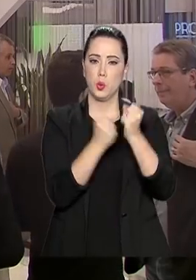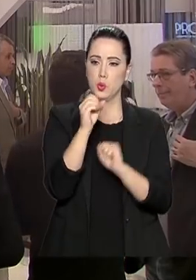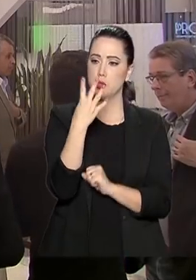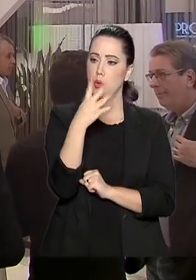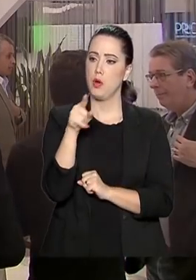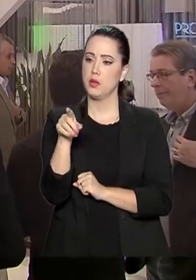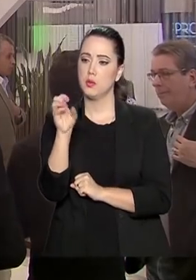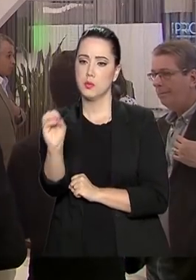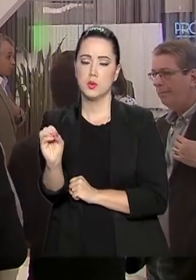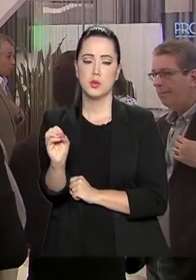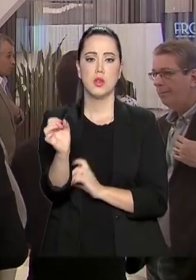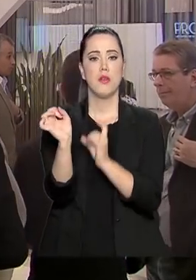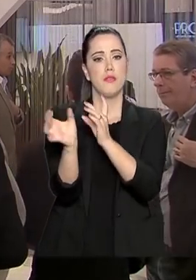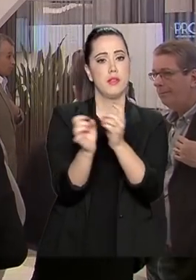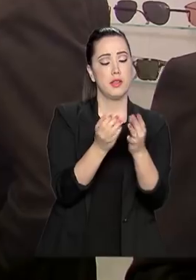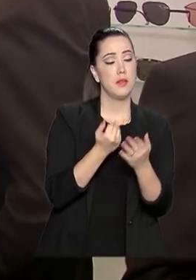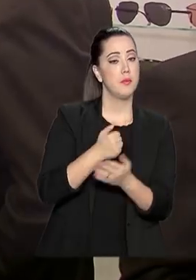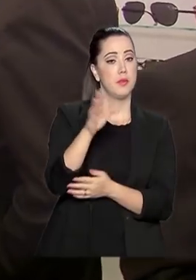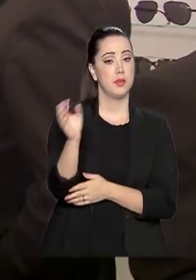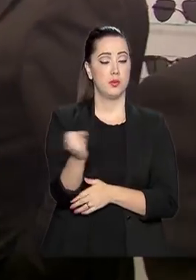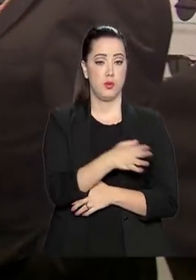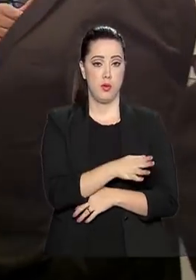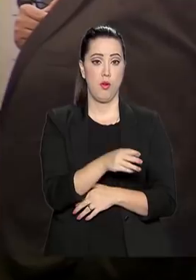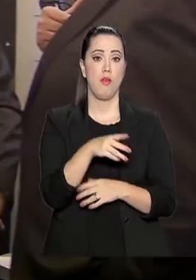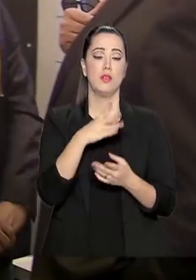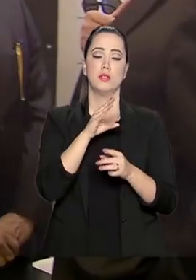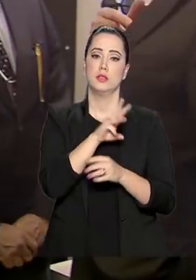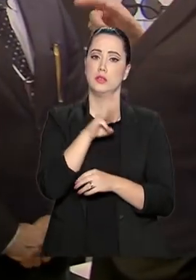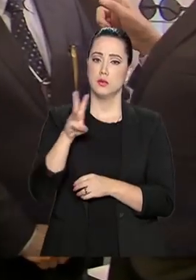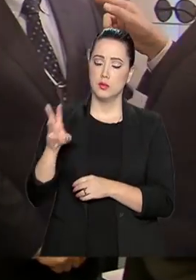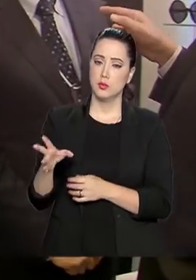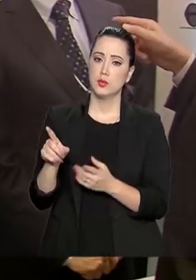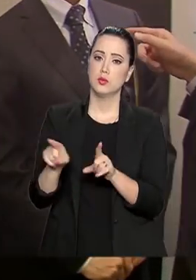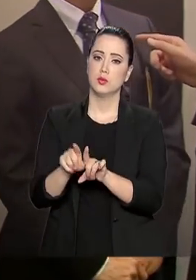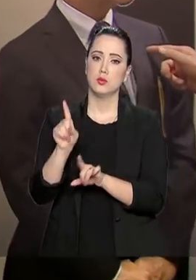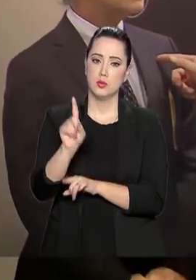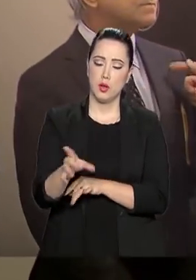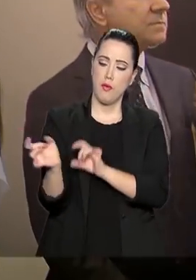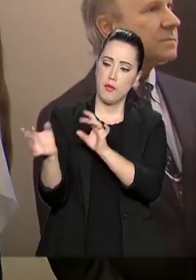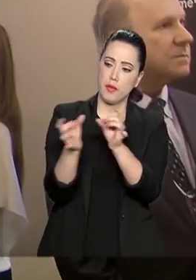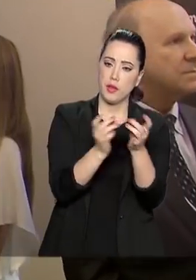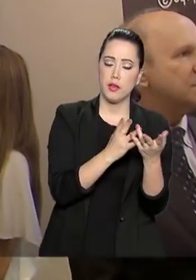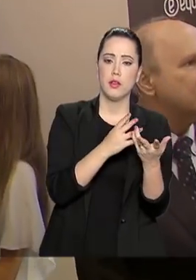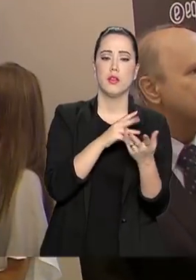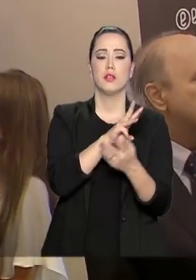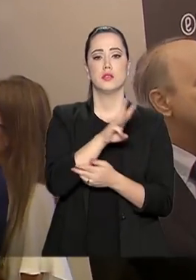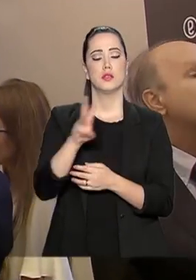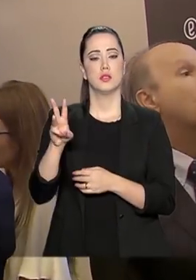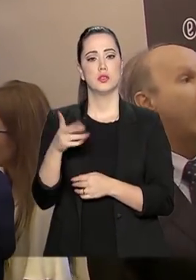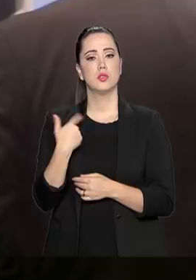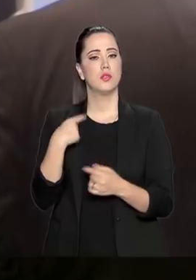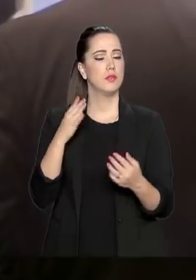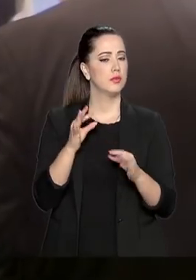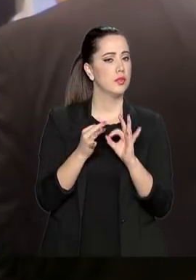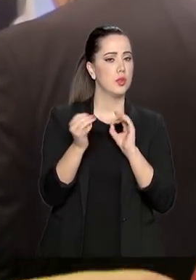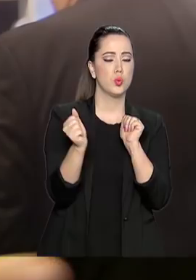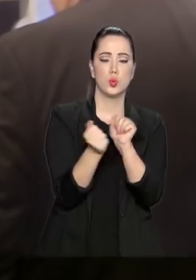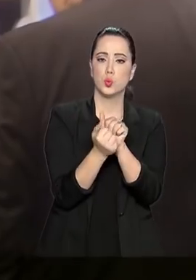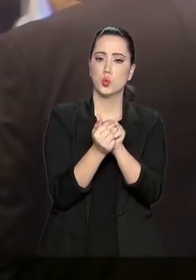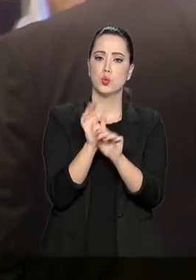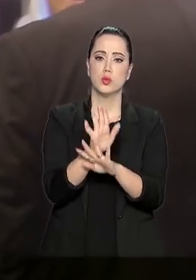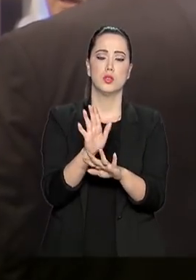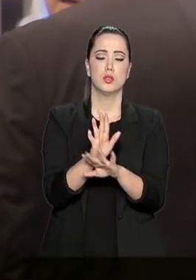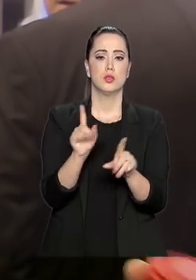varejo mais moderno, o varejo digital, o comércio eletrônico, ele vai estar na ponta, vai estar ajudando